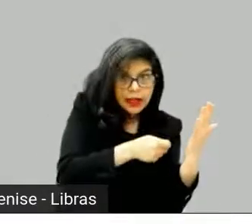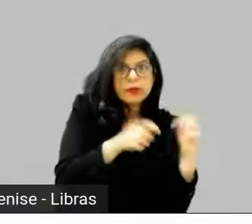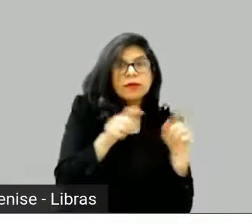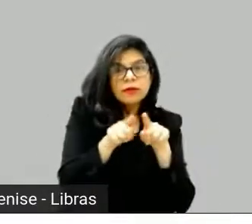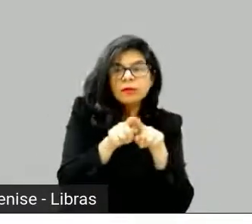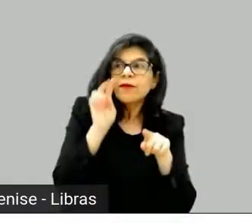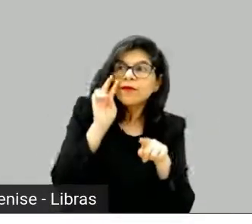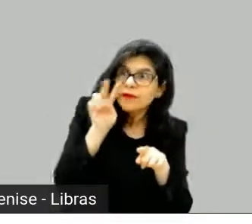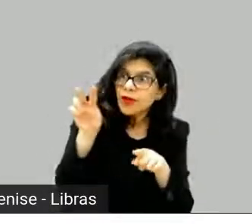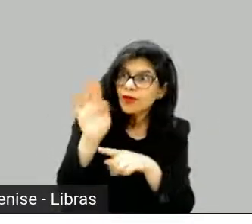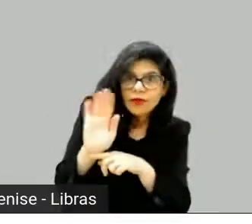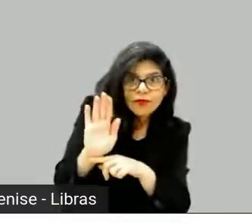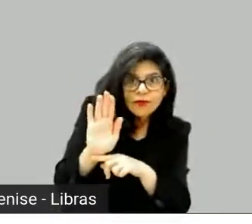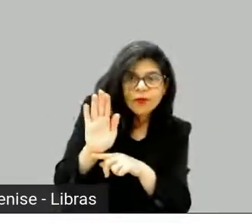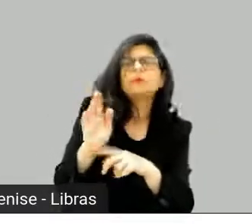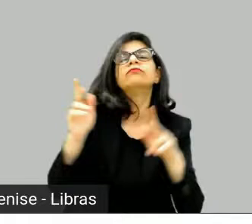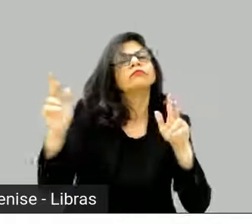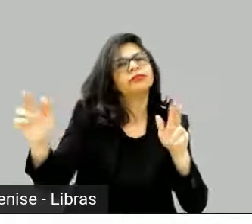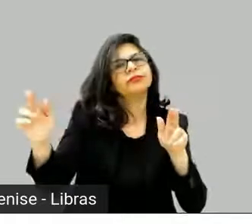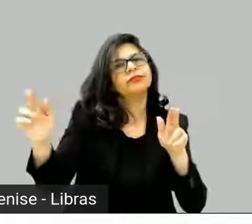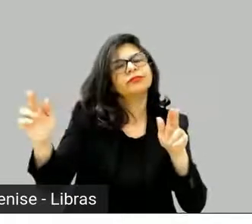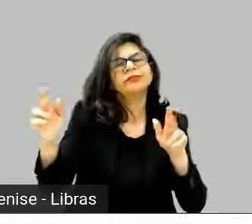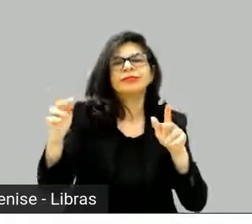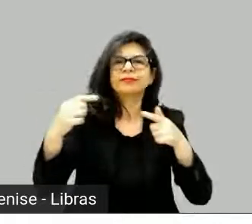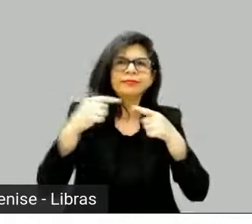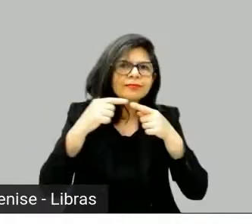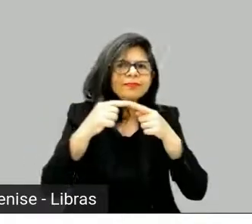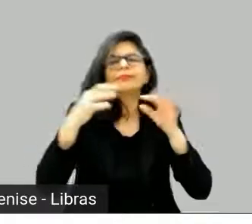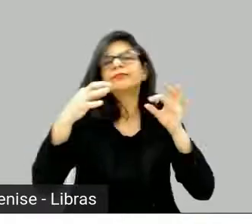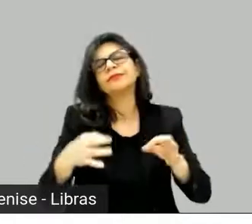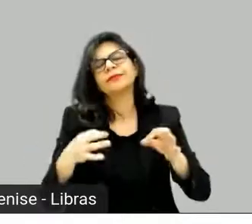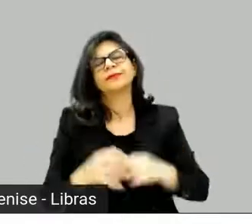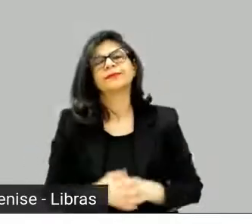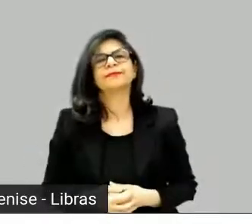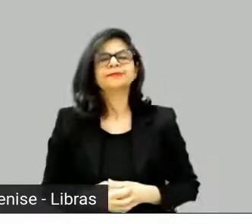E o trabalho de edição, você mesmo pretende fazer?